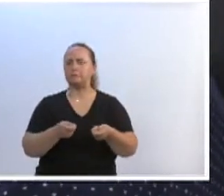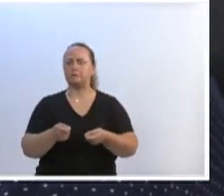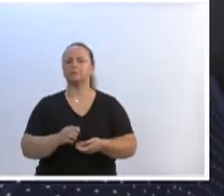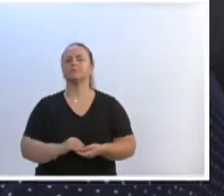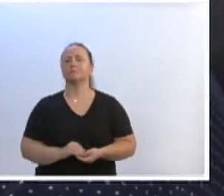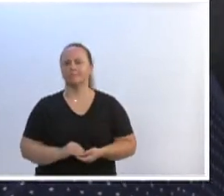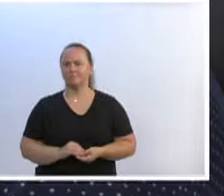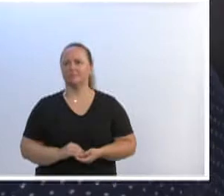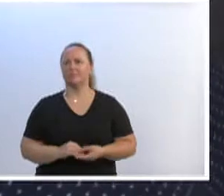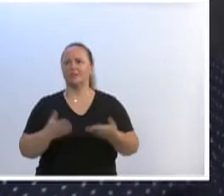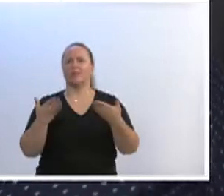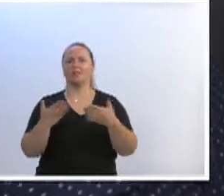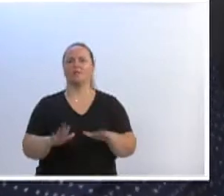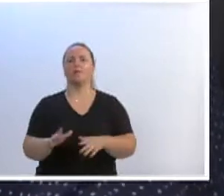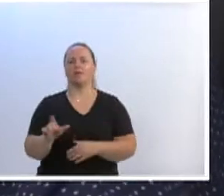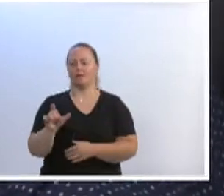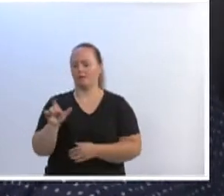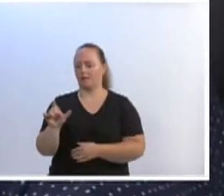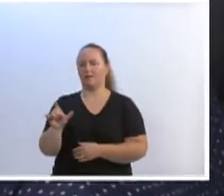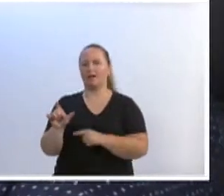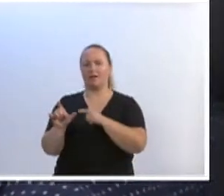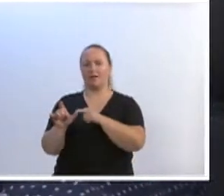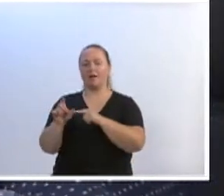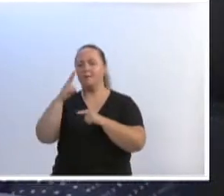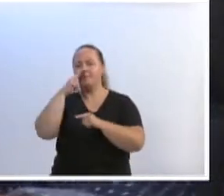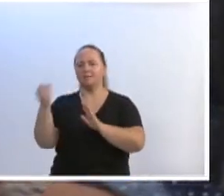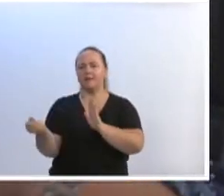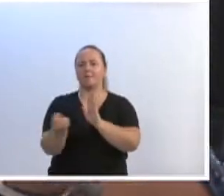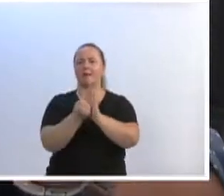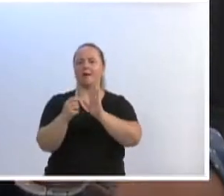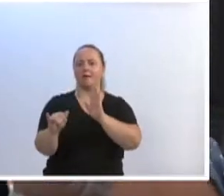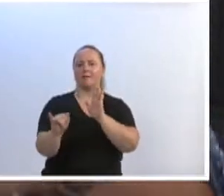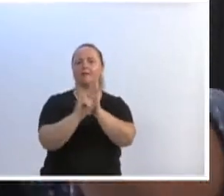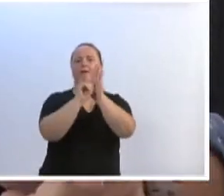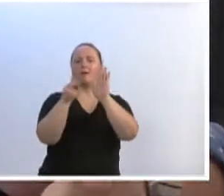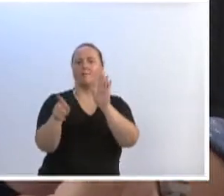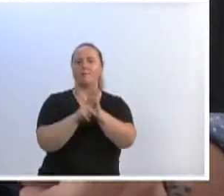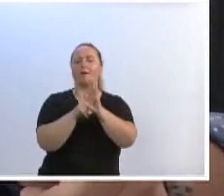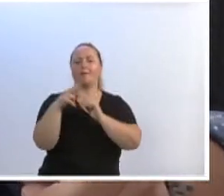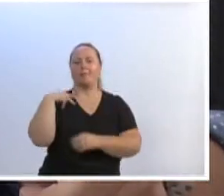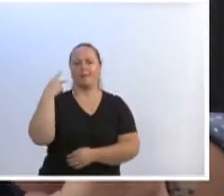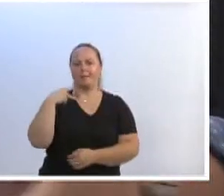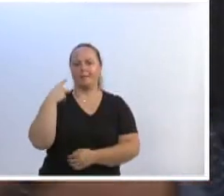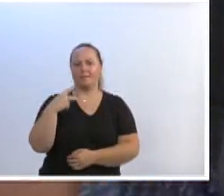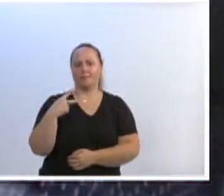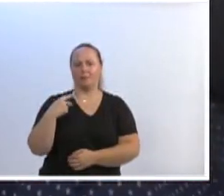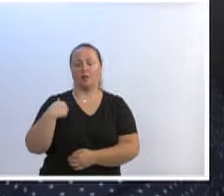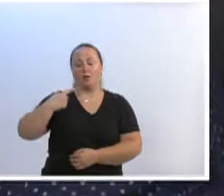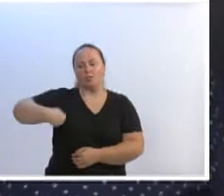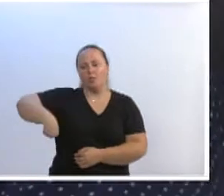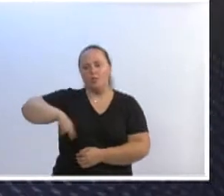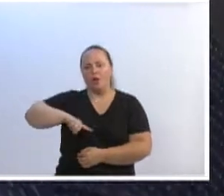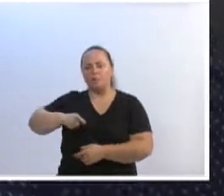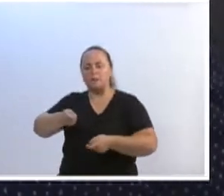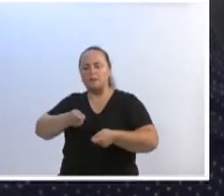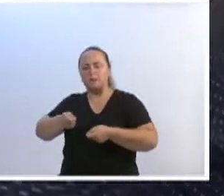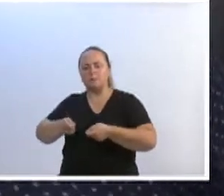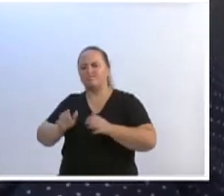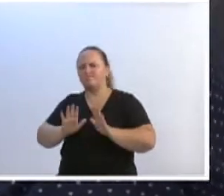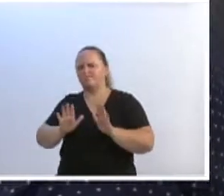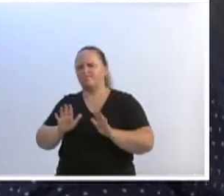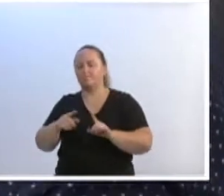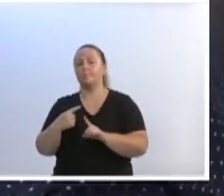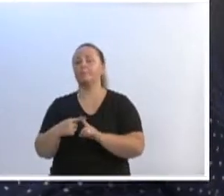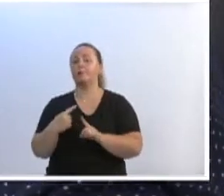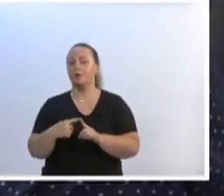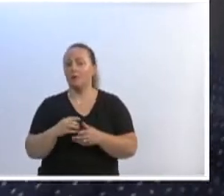ter a carteirinha de vereador da União Federativa dos Vereadores do Brasil, porque custa caro. Mas nós economizamos, porque a sociedade quer